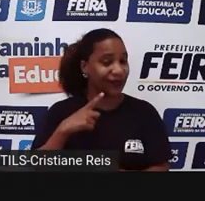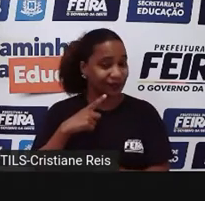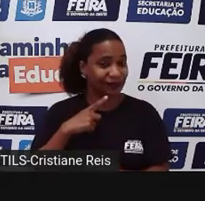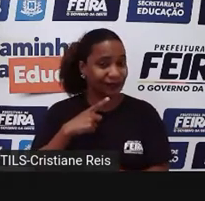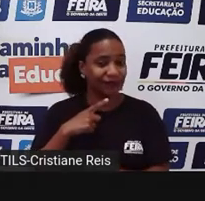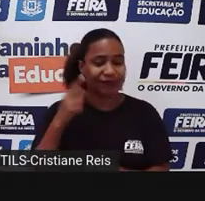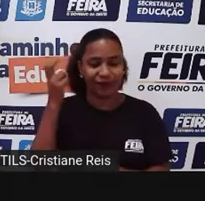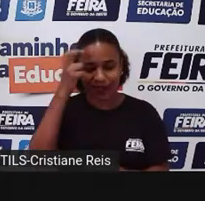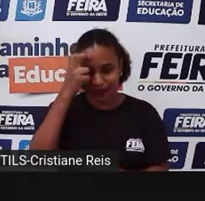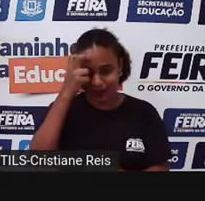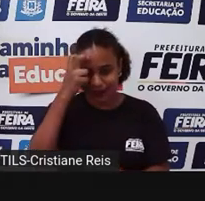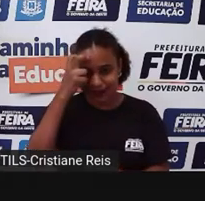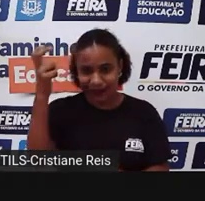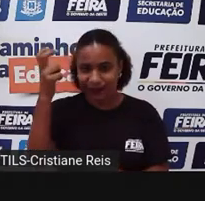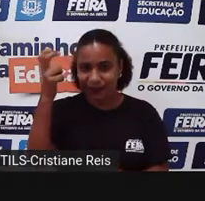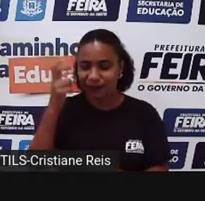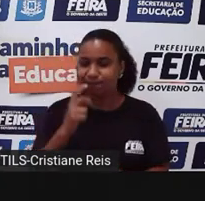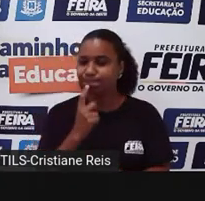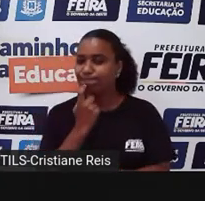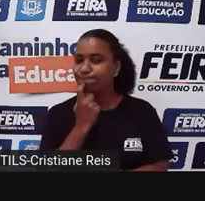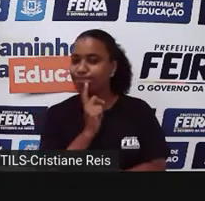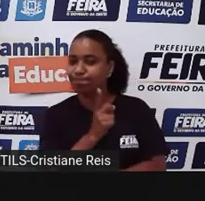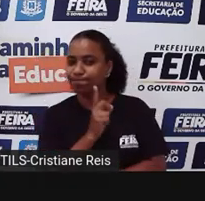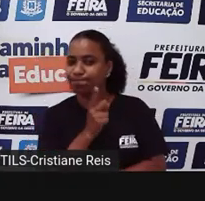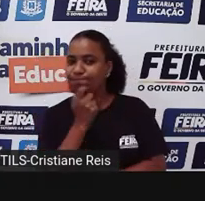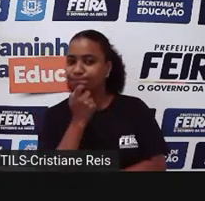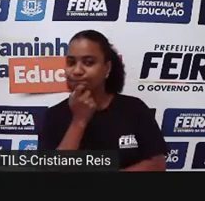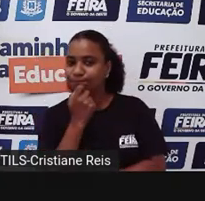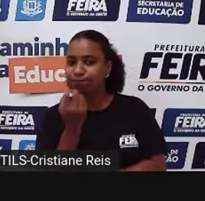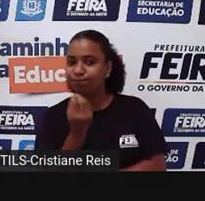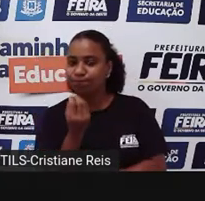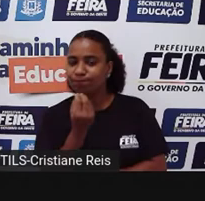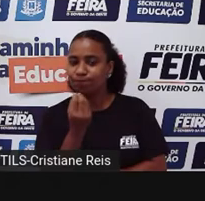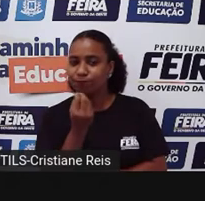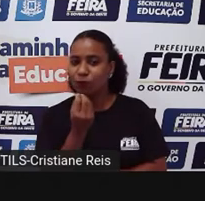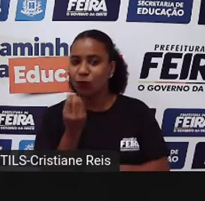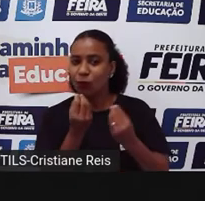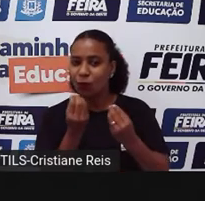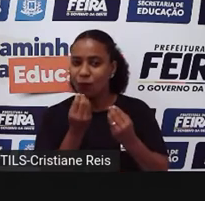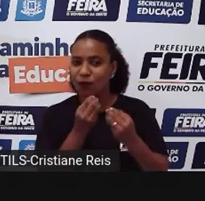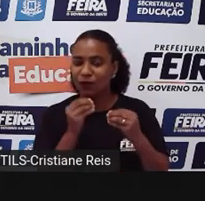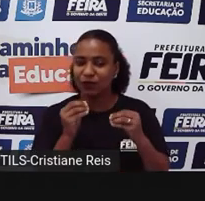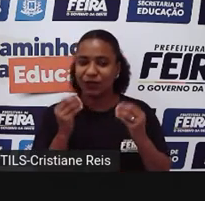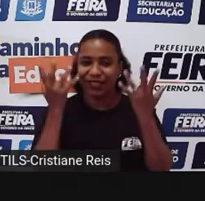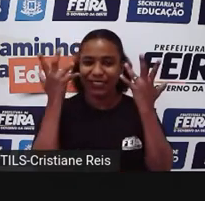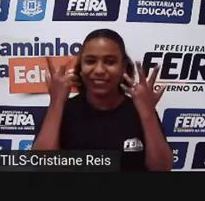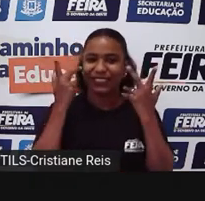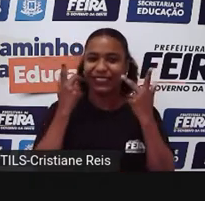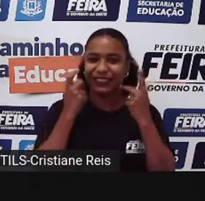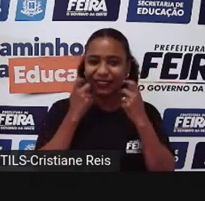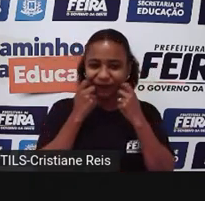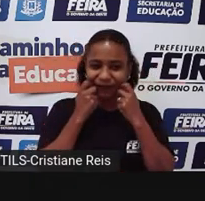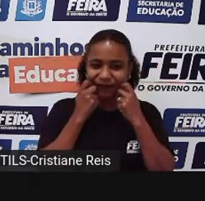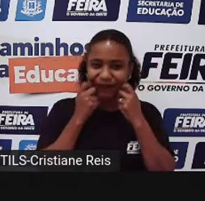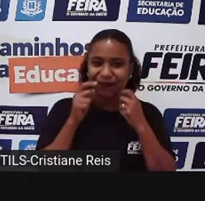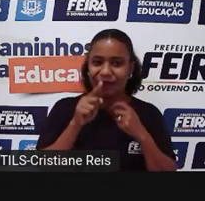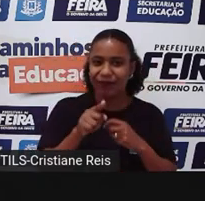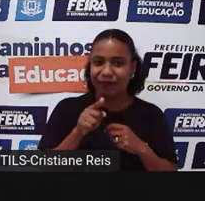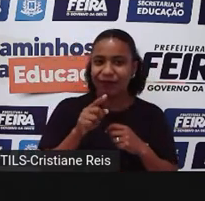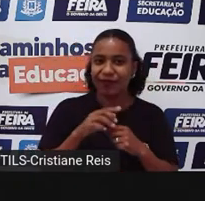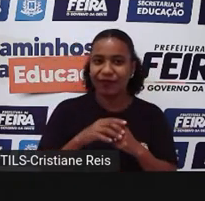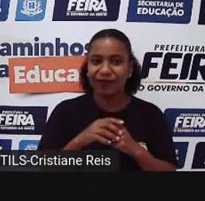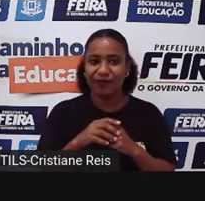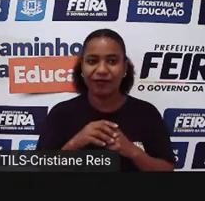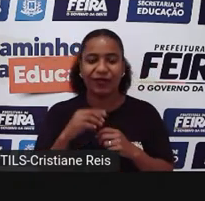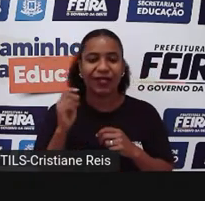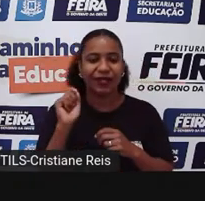sábio. E para derrotar a esfinge, bastava decifrar o enigma, que era, quem de manhã anda